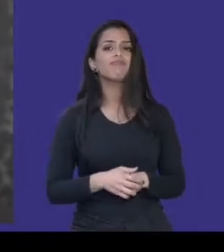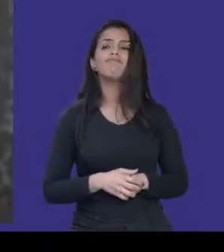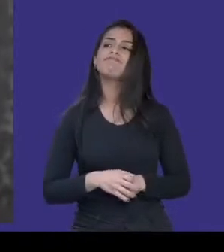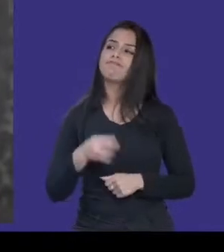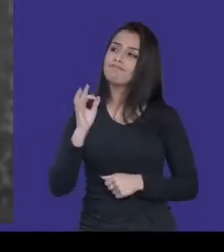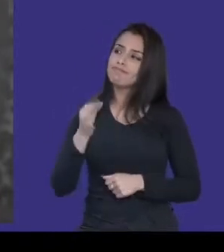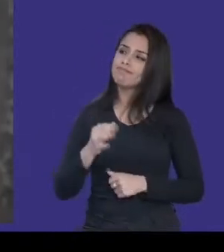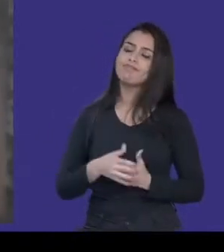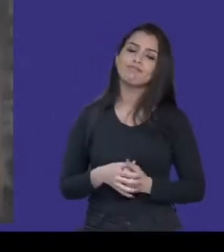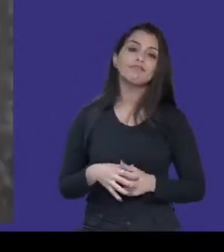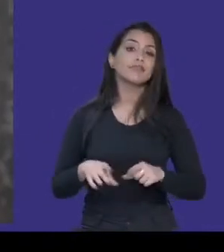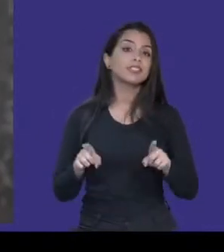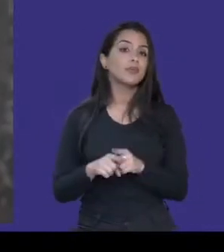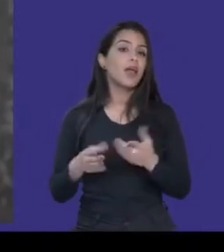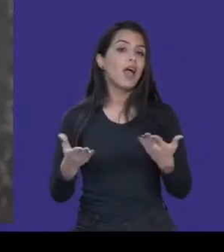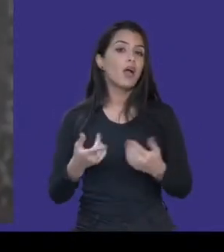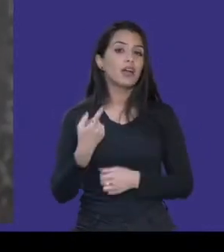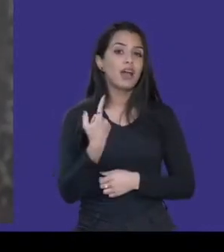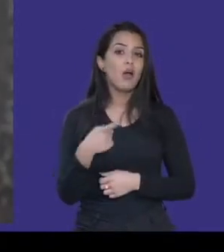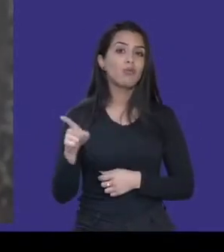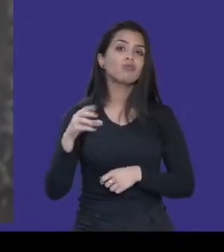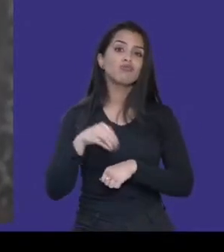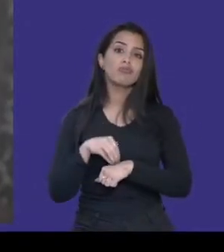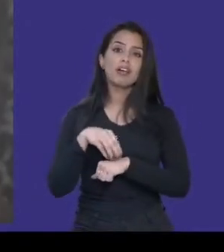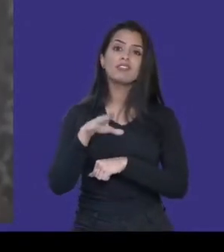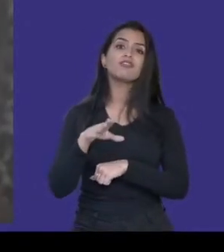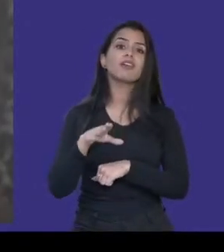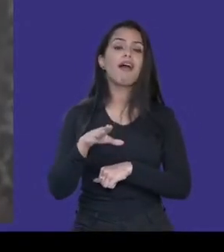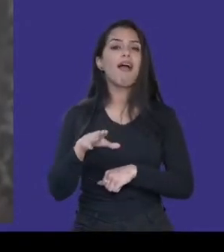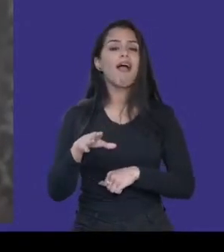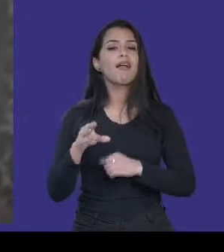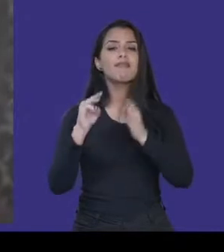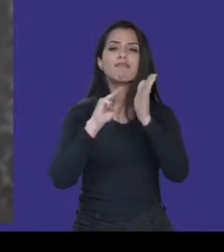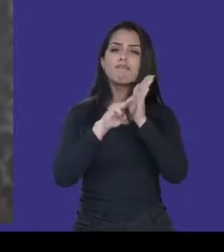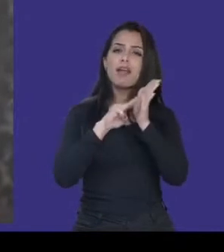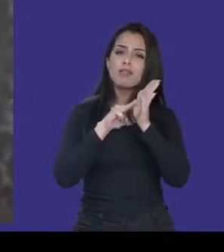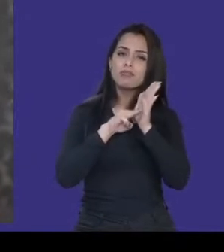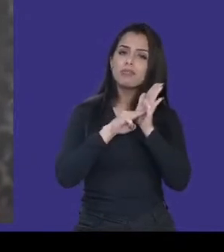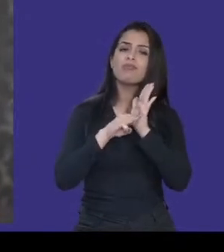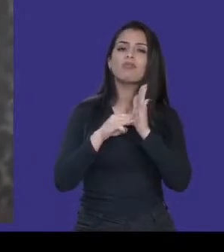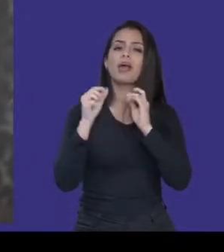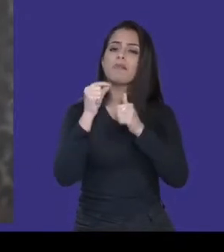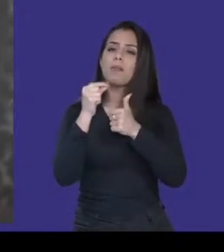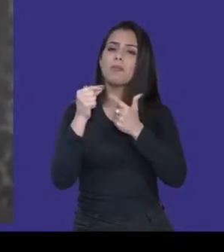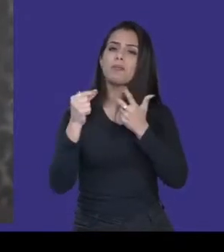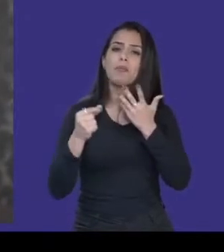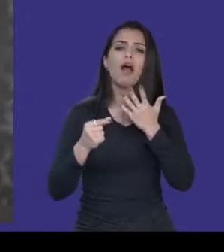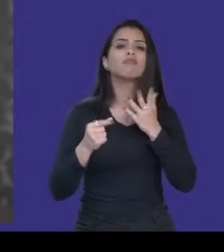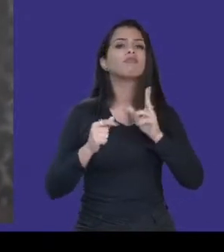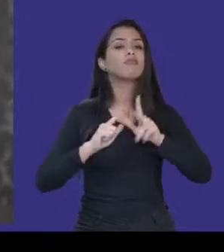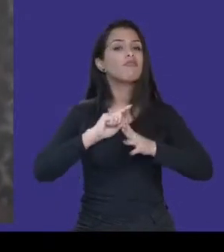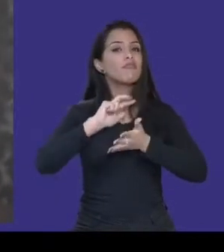por fim, a última dica, né? É oferecer métodos alternativos. Você pode oferecer maneiras